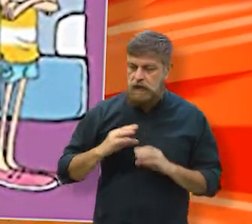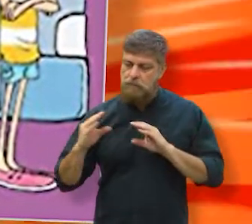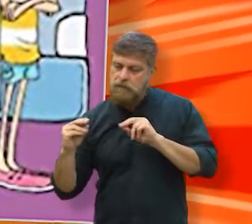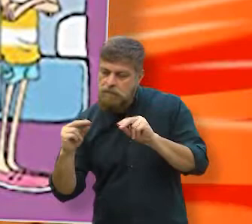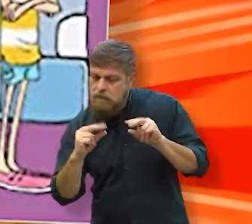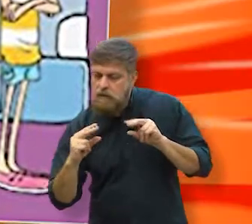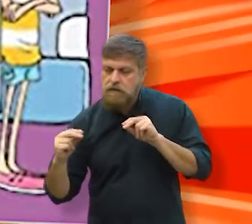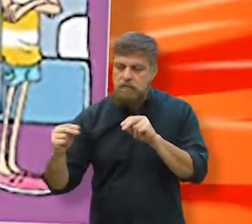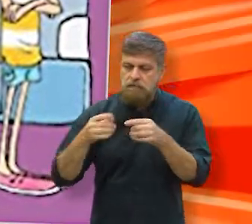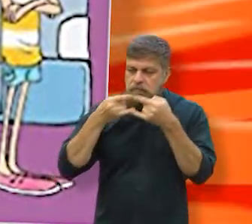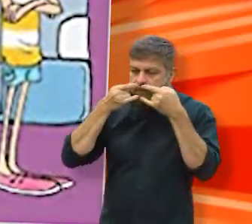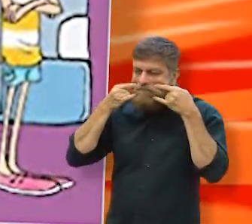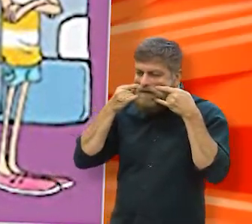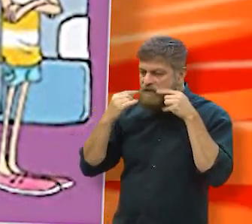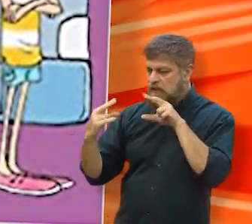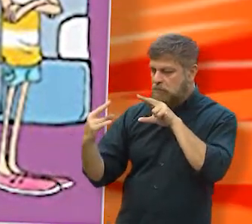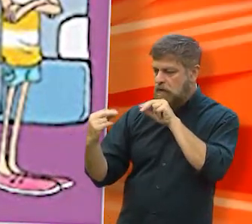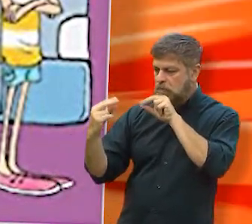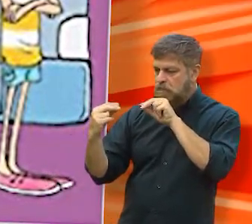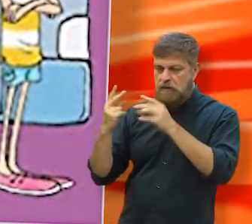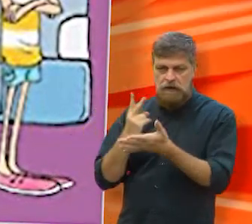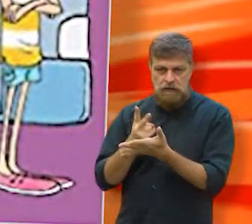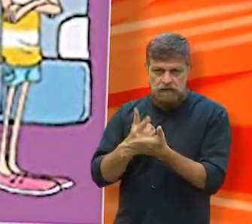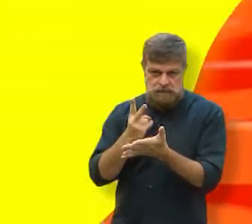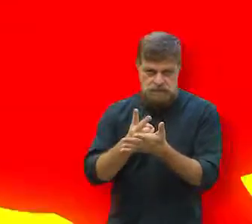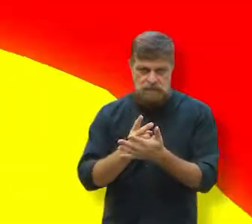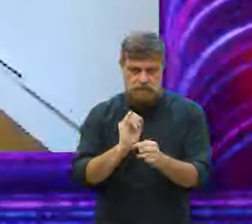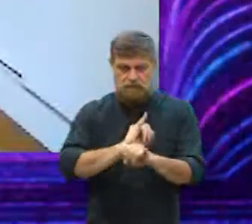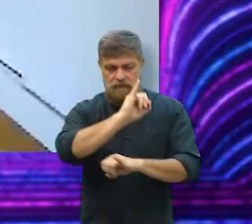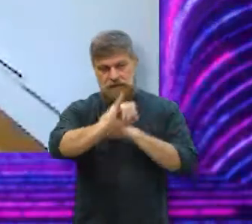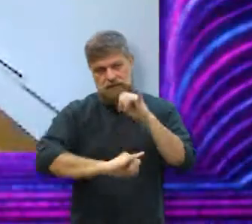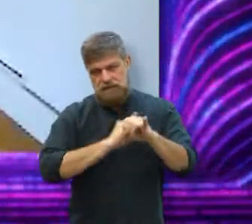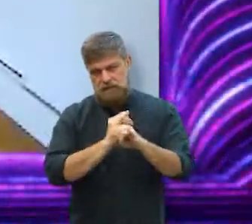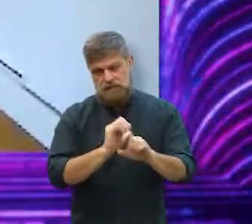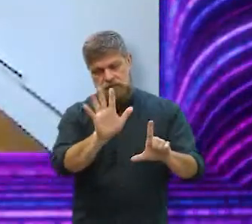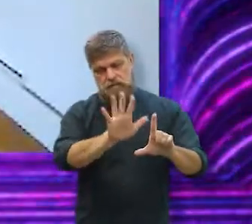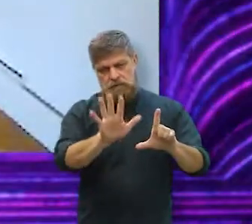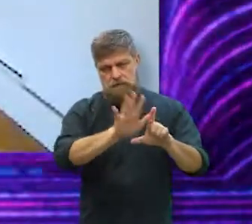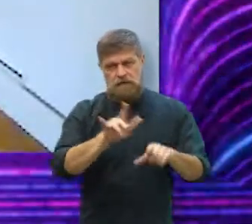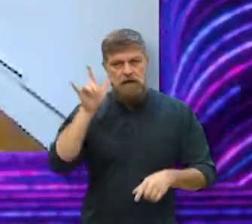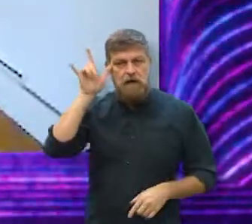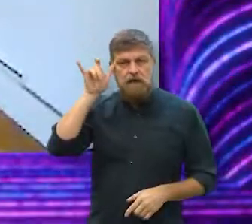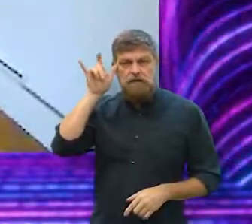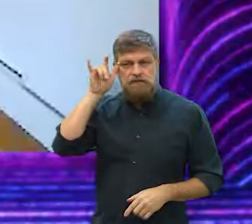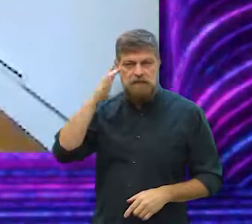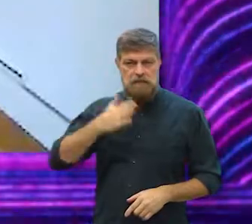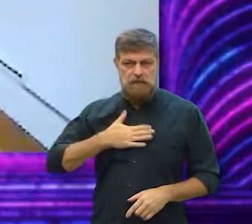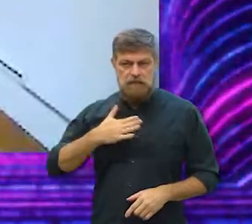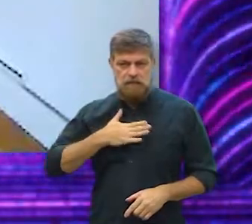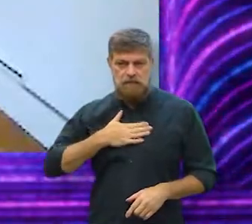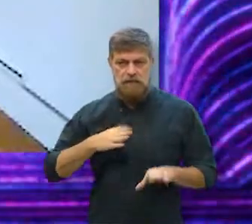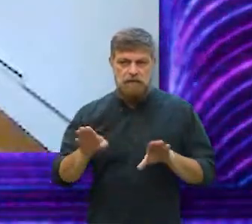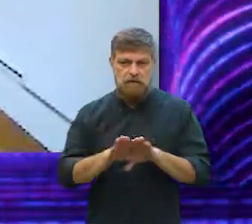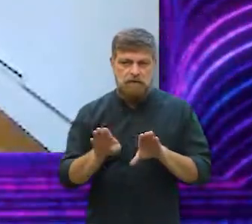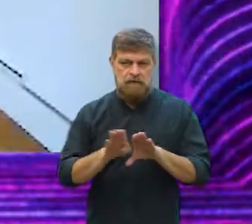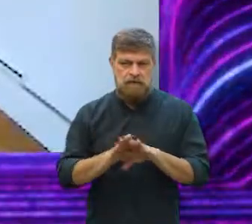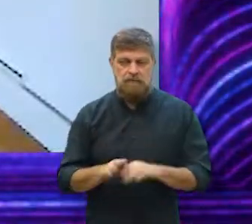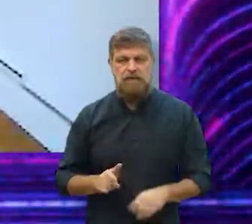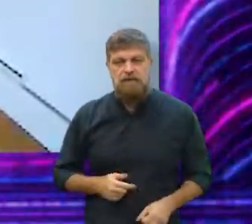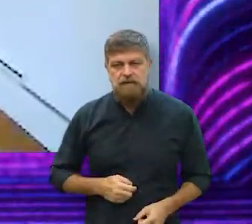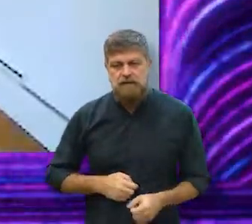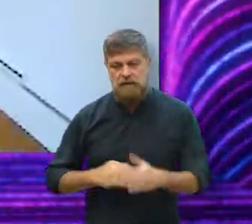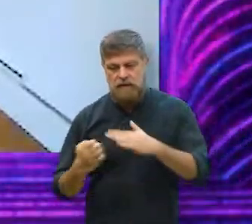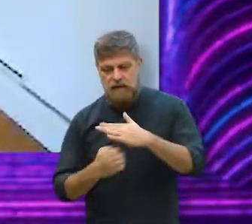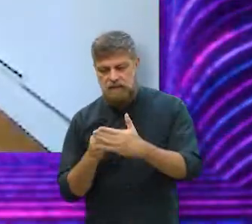conversando com as pessoas, e seguir divulgando pela internet, meu Instagram, no Instagram da Plataforma 21,